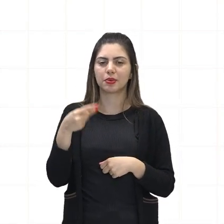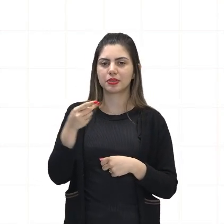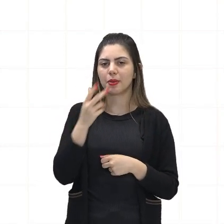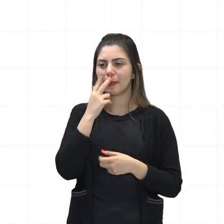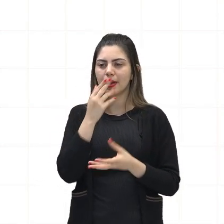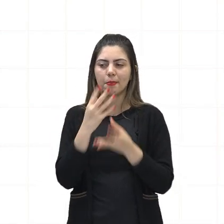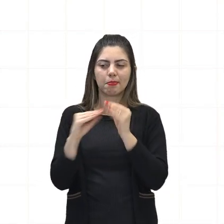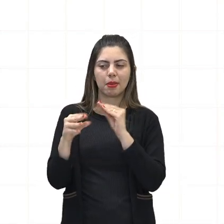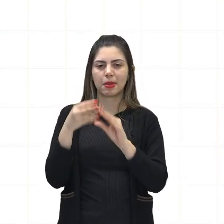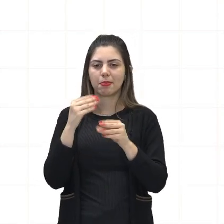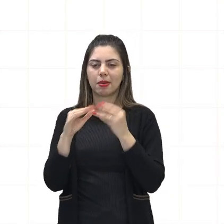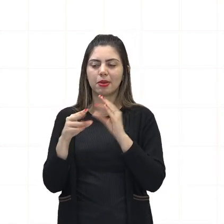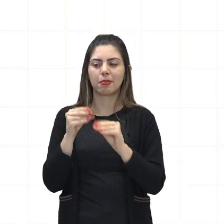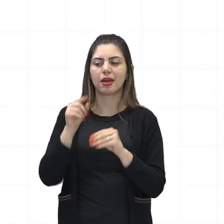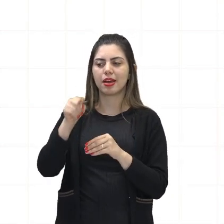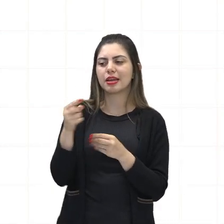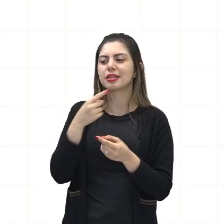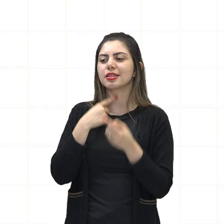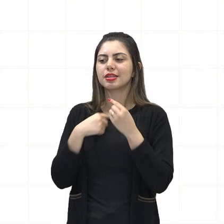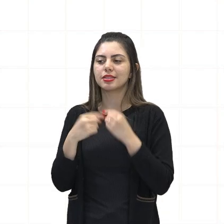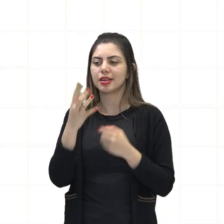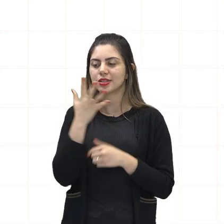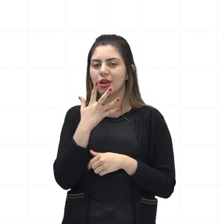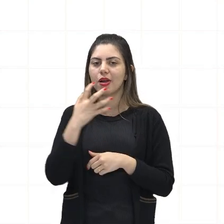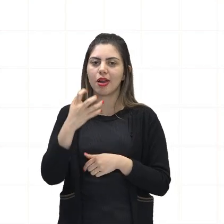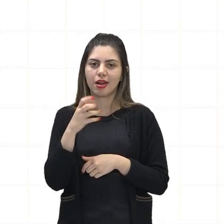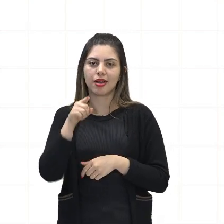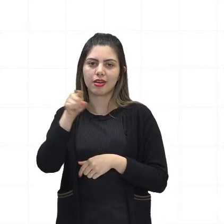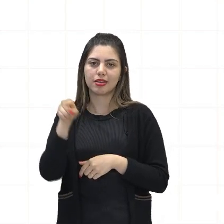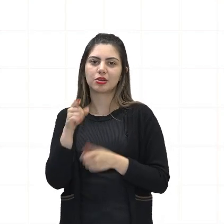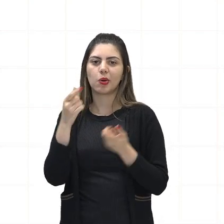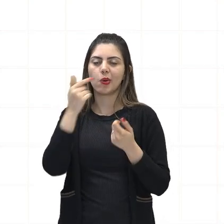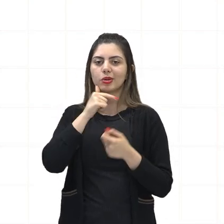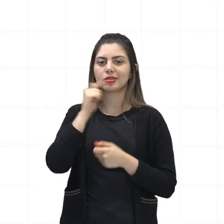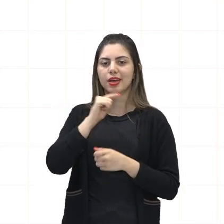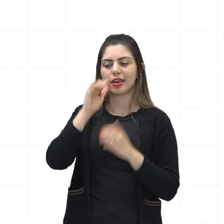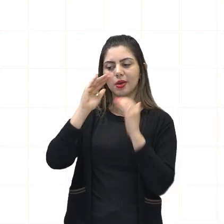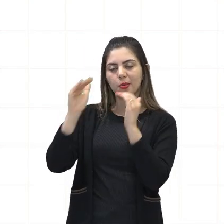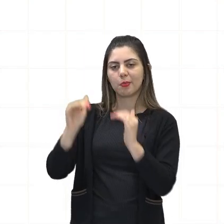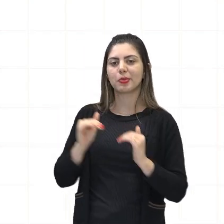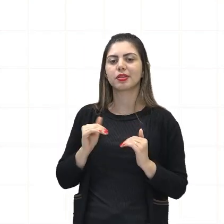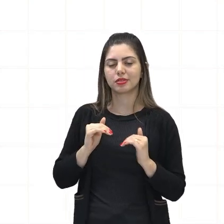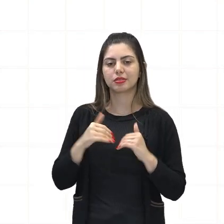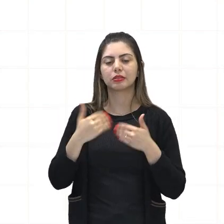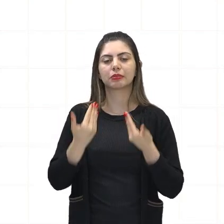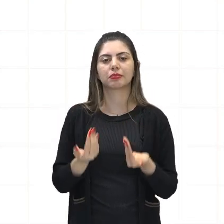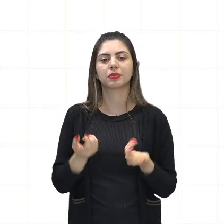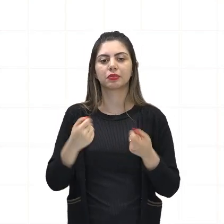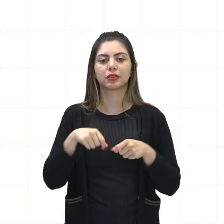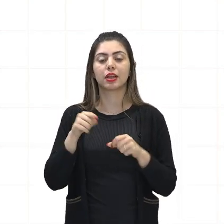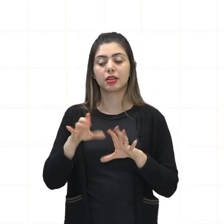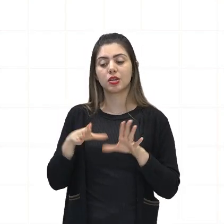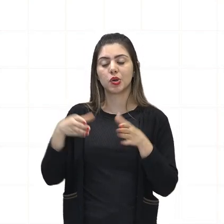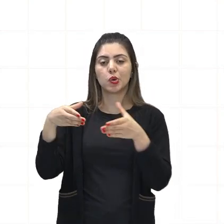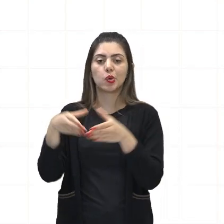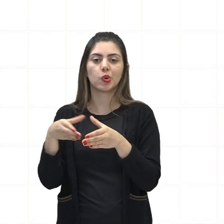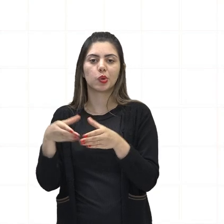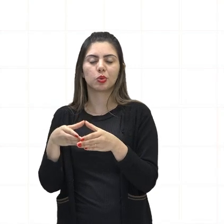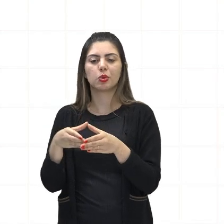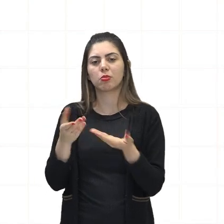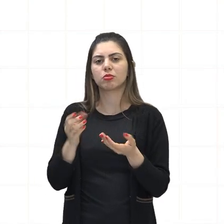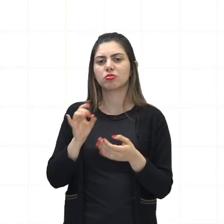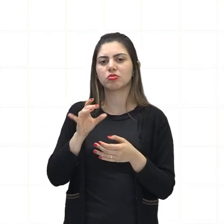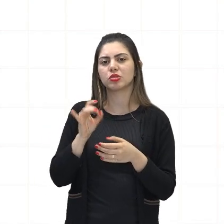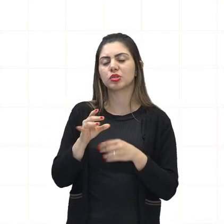como ele quisesse. Então, era essa diplomacia do Dom Pedro que garantia que, por exemplo, que os conservadores passassem 29 anos no poder,